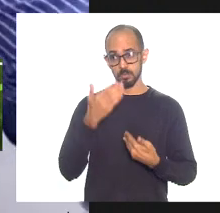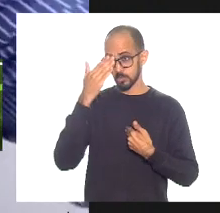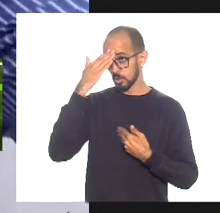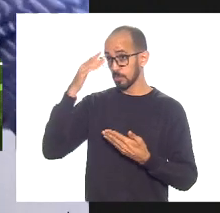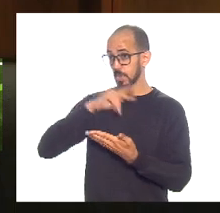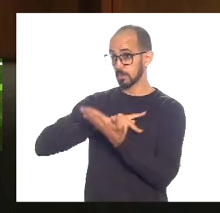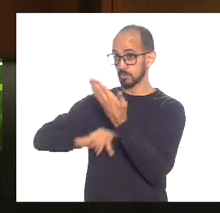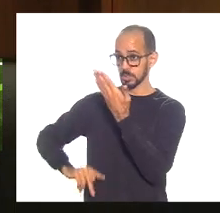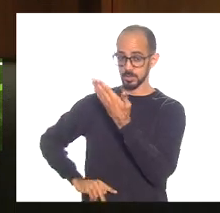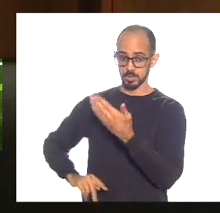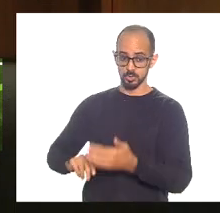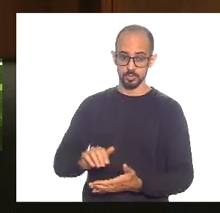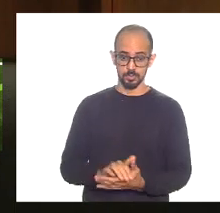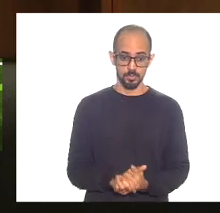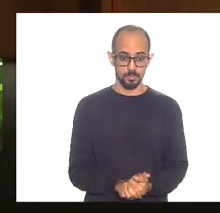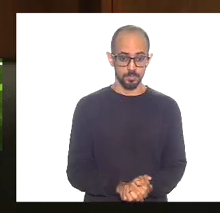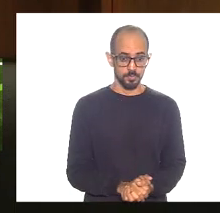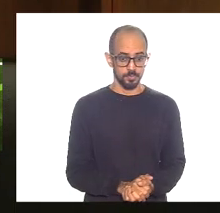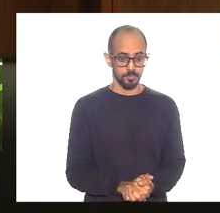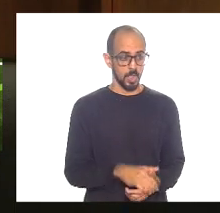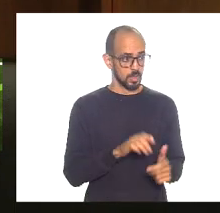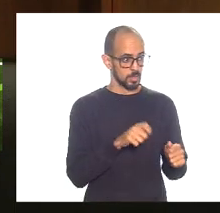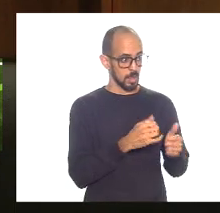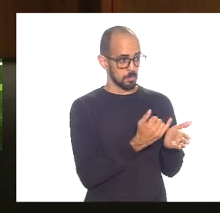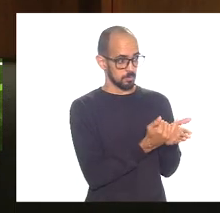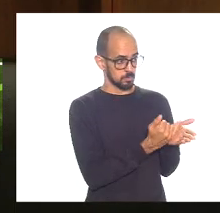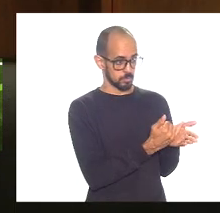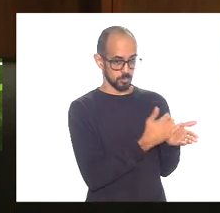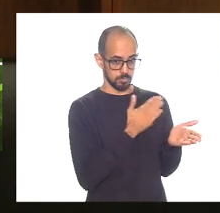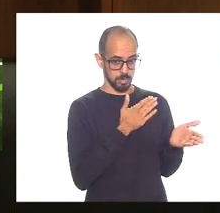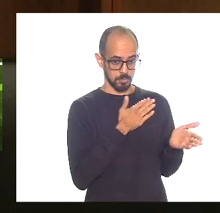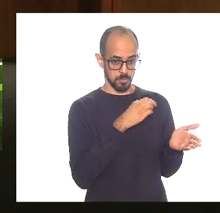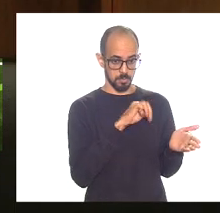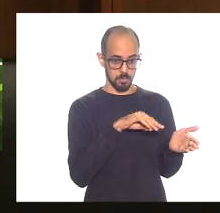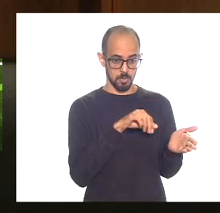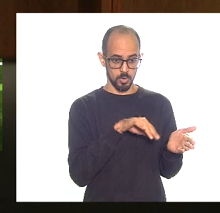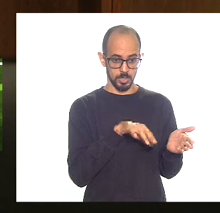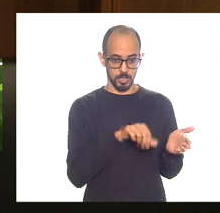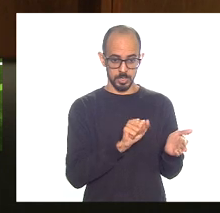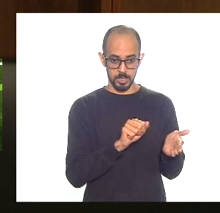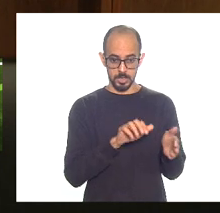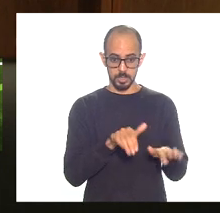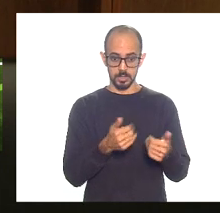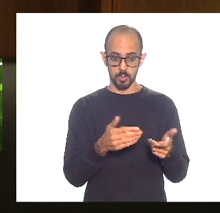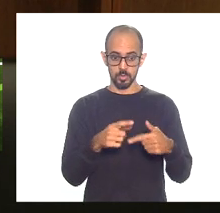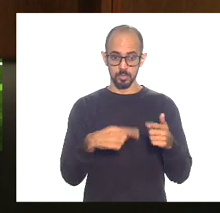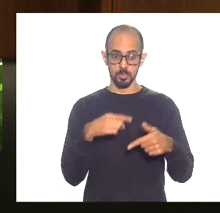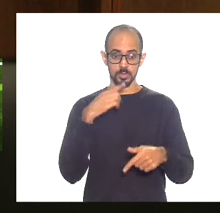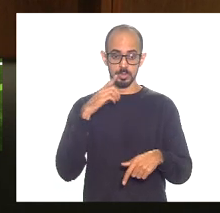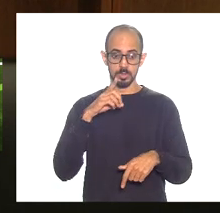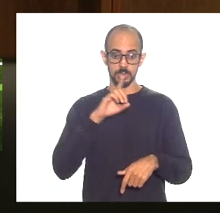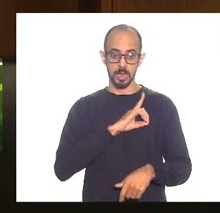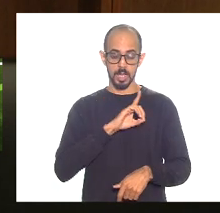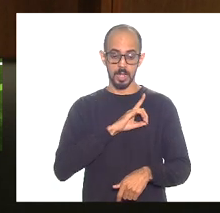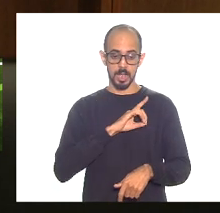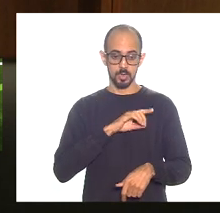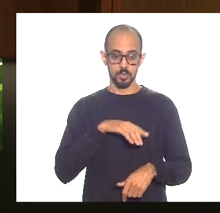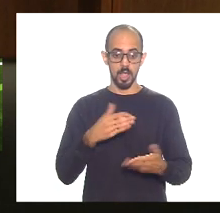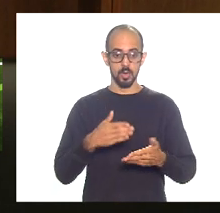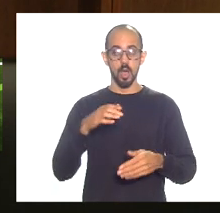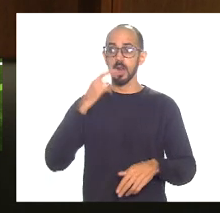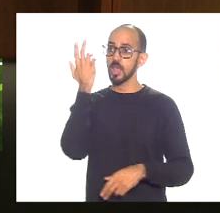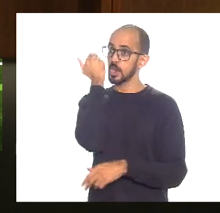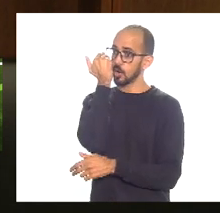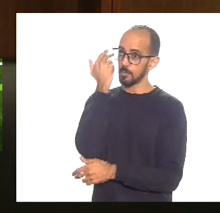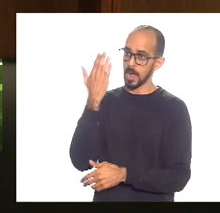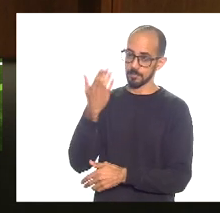presidente só pode me escrever por gentileza posso sim então estão escritos depois delegado deputada Mônica e agora com a palavra deputado Eliomar